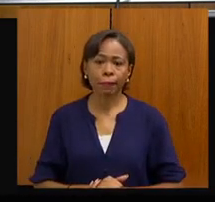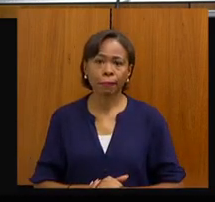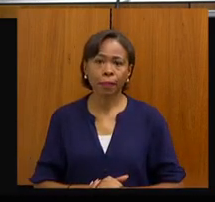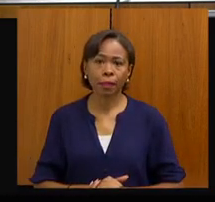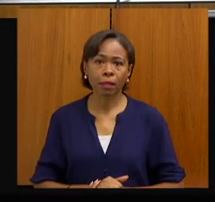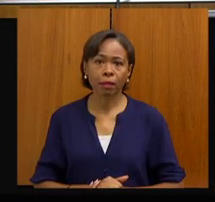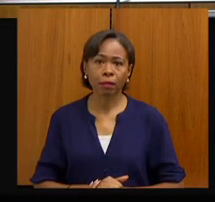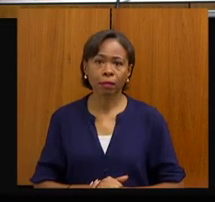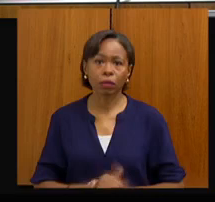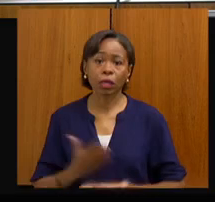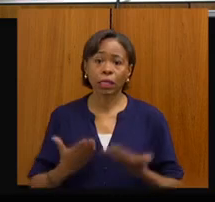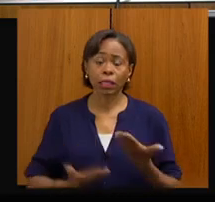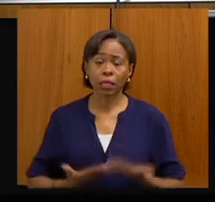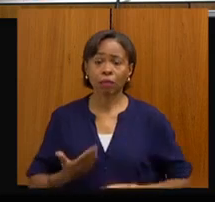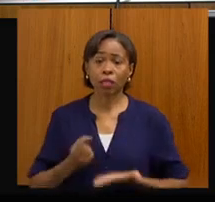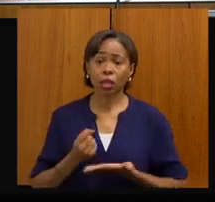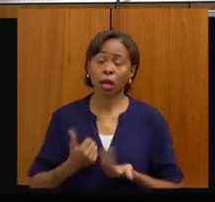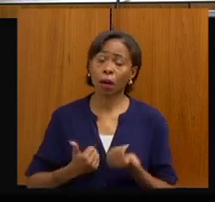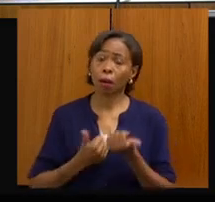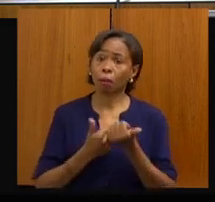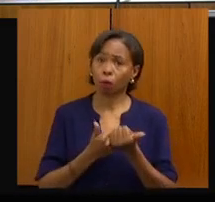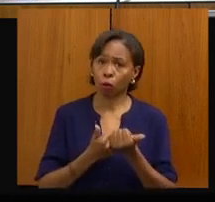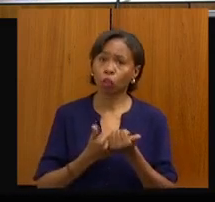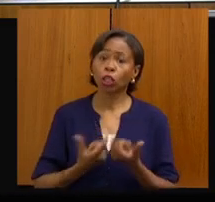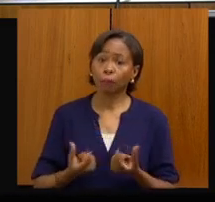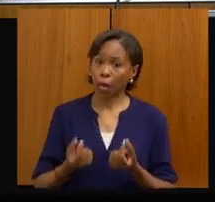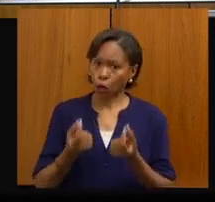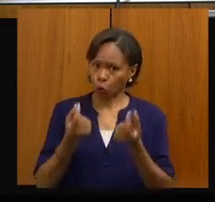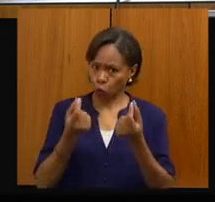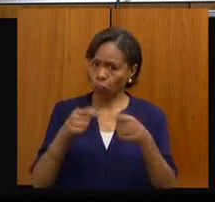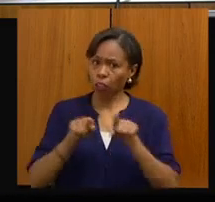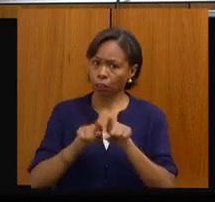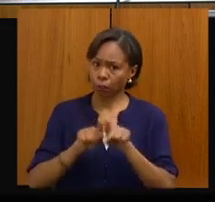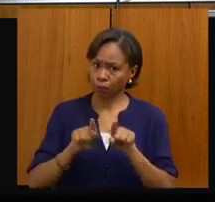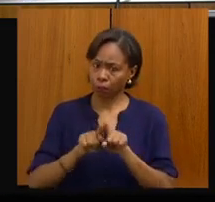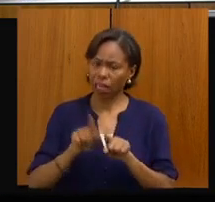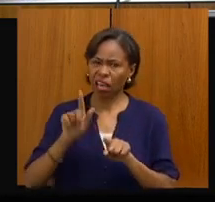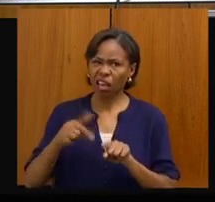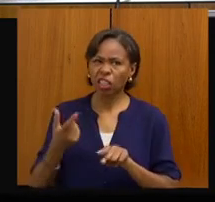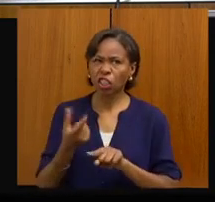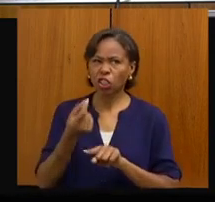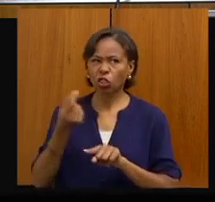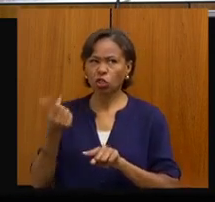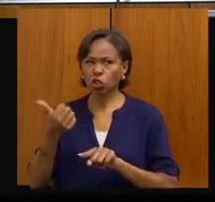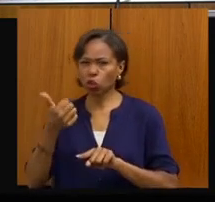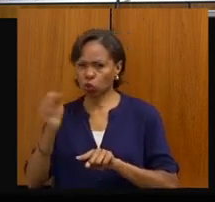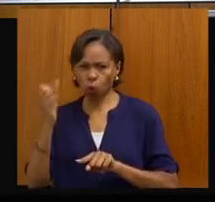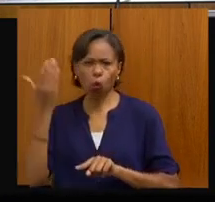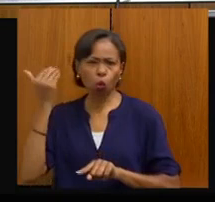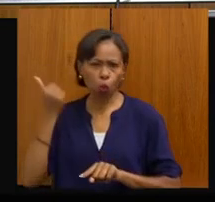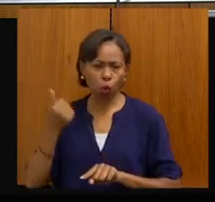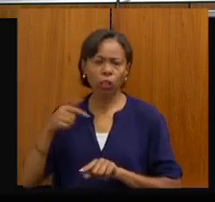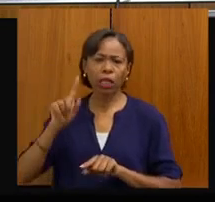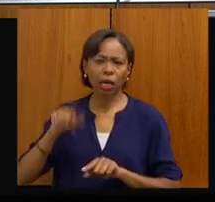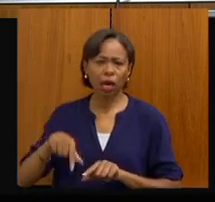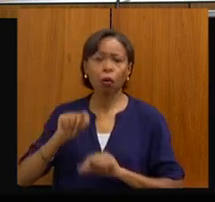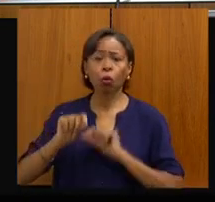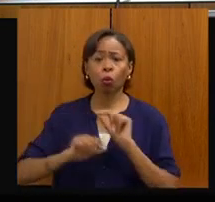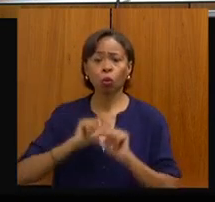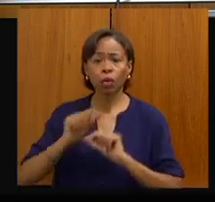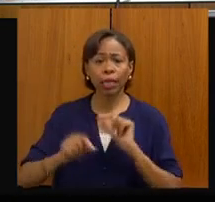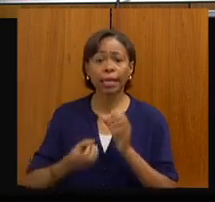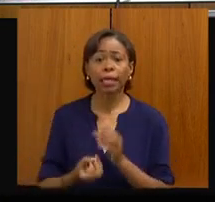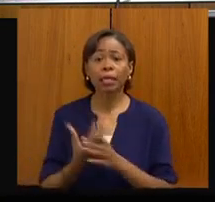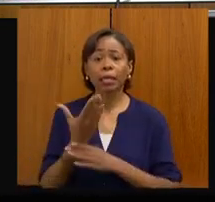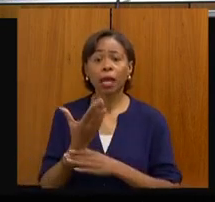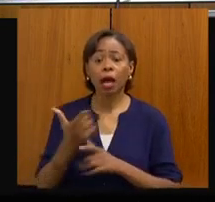O Serviço de Apoio Diagnóstico Terapêutico para Oncologia, também uma outra deliberação de 2018 que nós temos, estabelecendo uma carteira